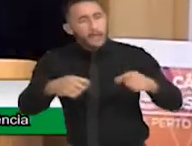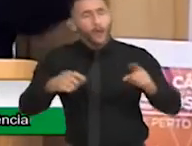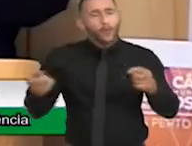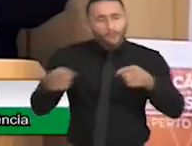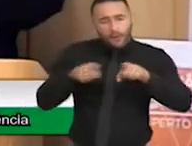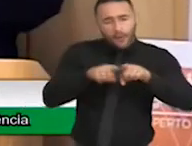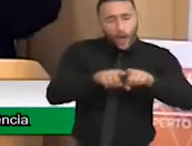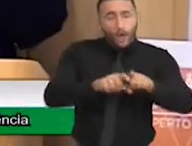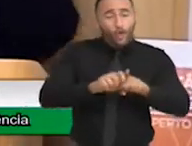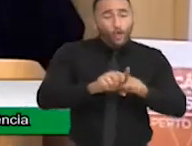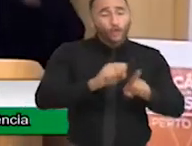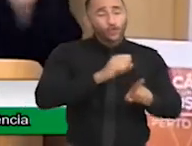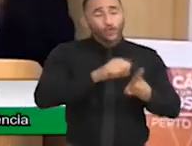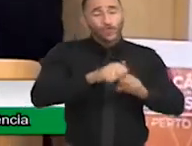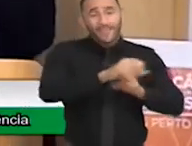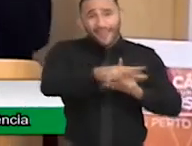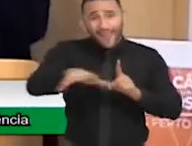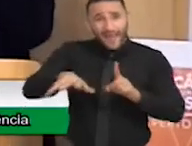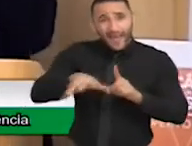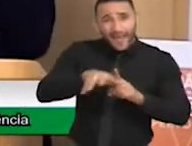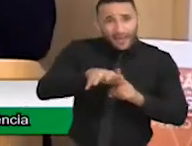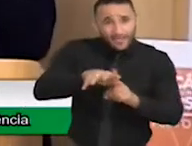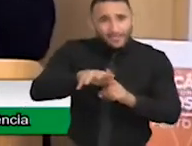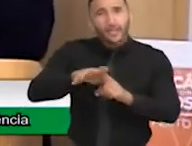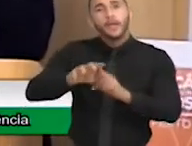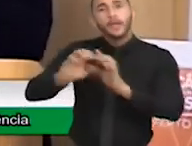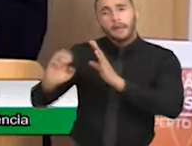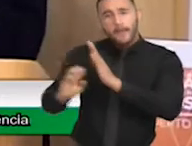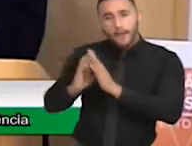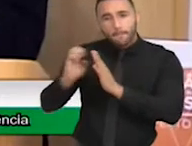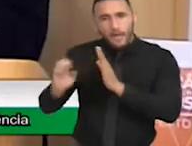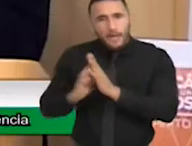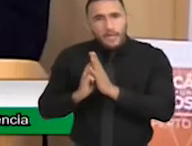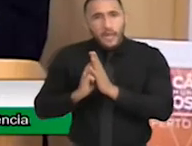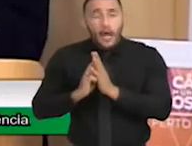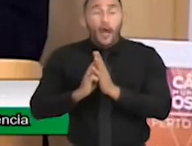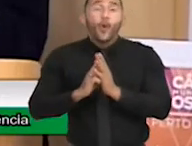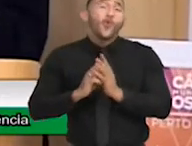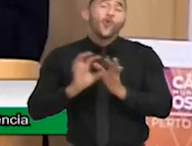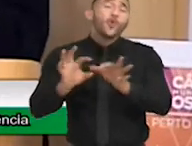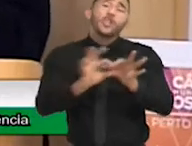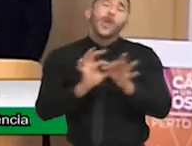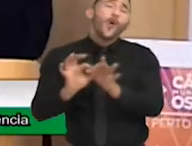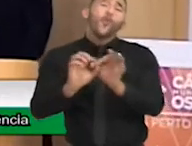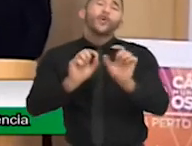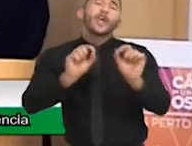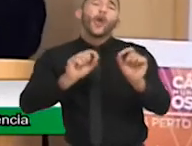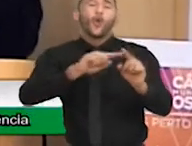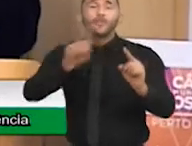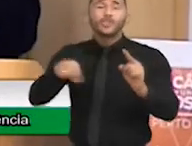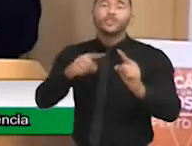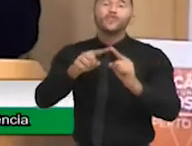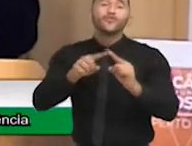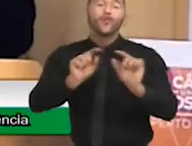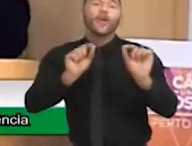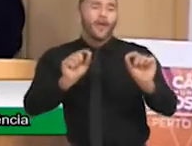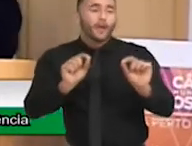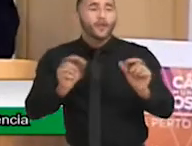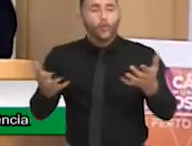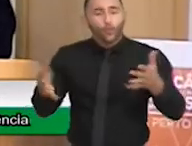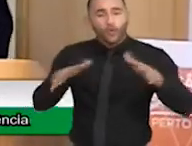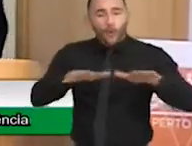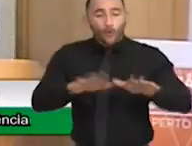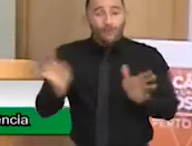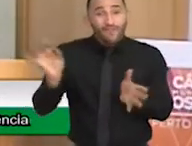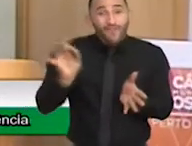Mas, veja bem, união com o propósito de integração social, com o propósito de inclusão, com o